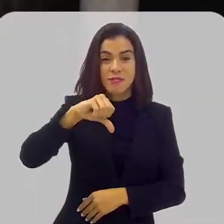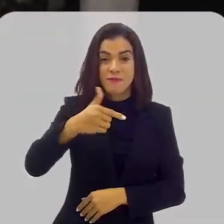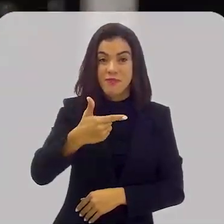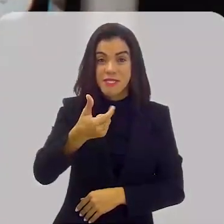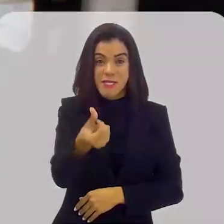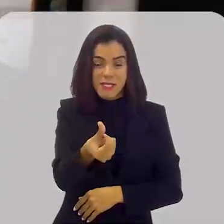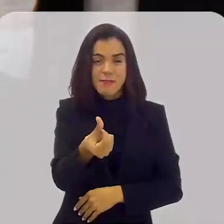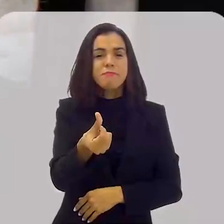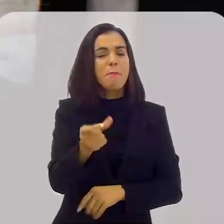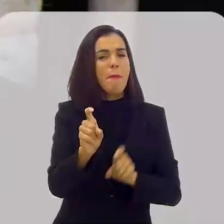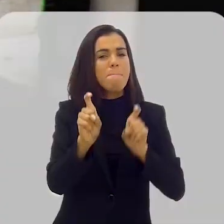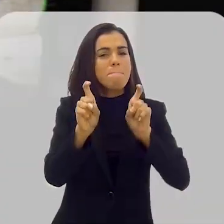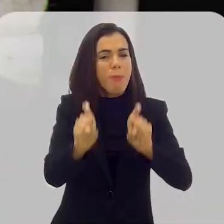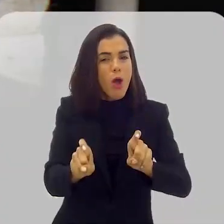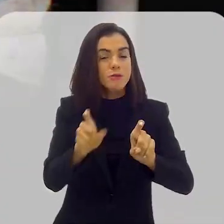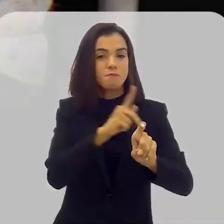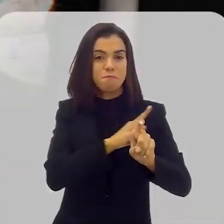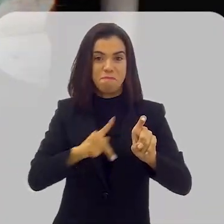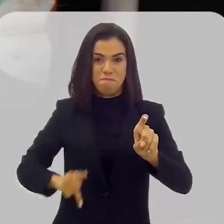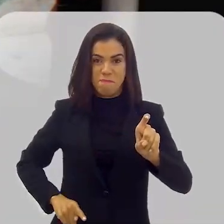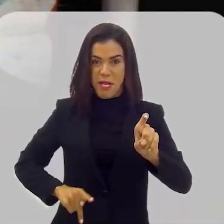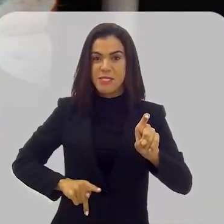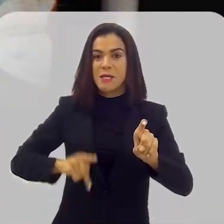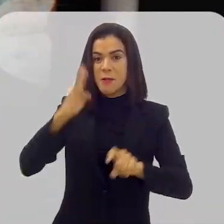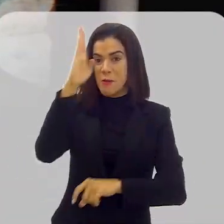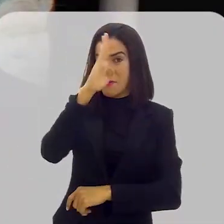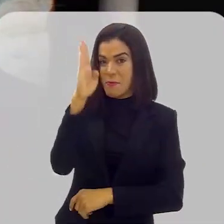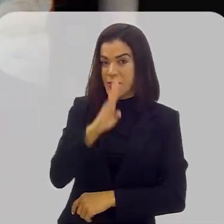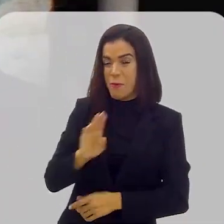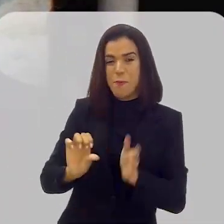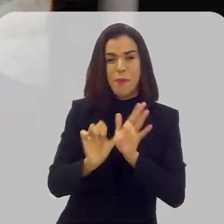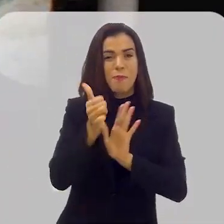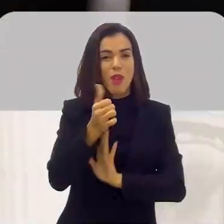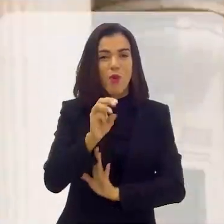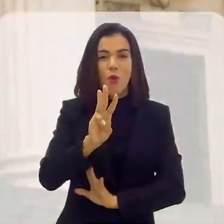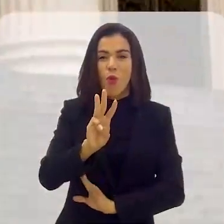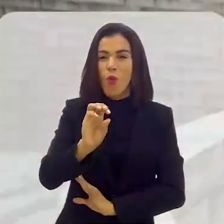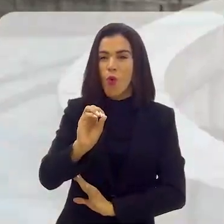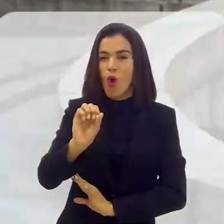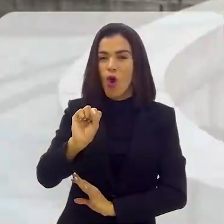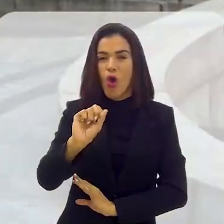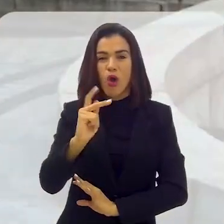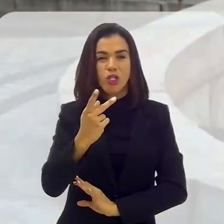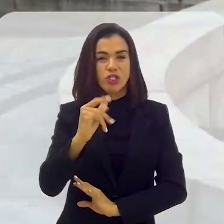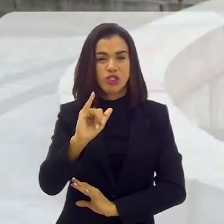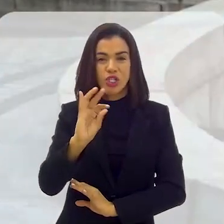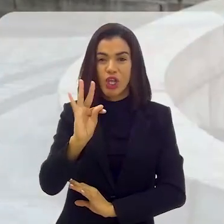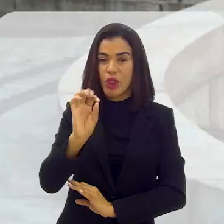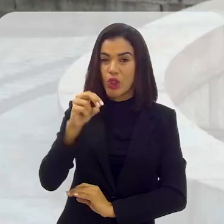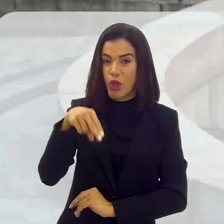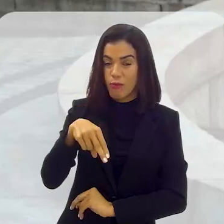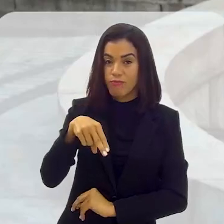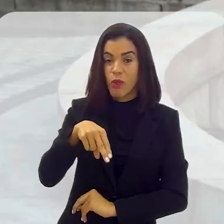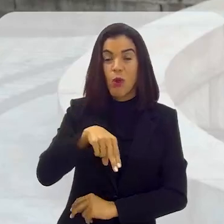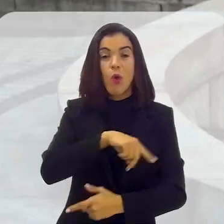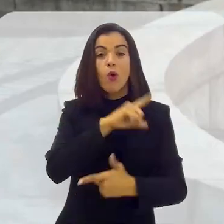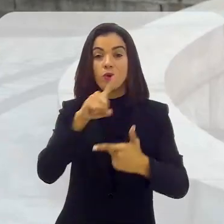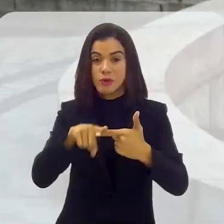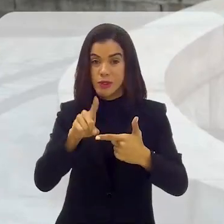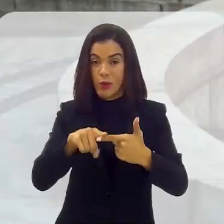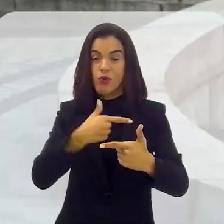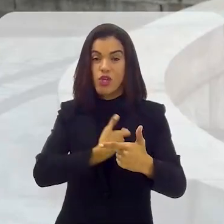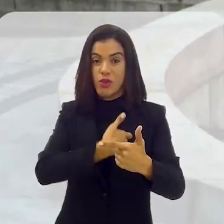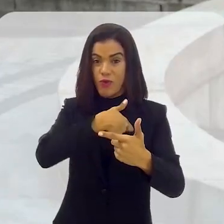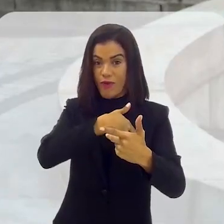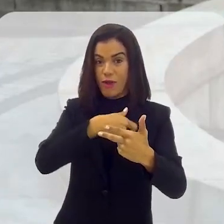que também tomavam posse os presidentes da República. O primeiro foi o Ostro Luiz, em 1926, o segundo, Getúlio